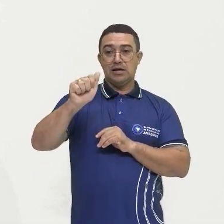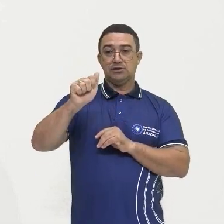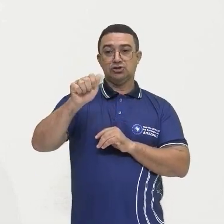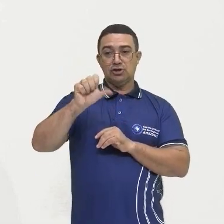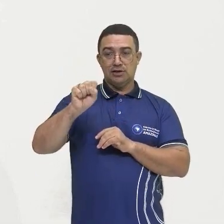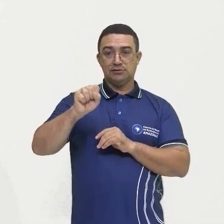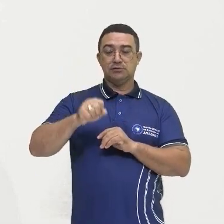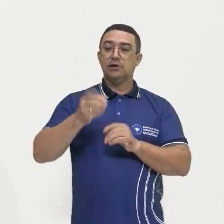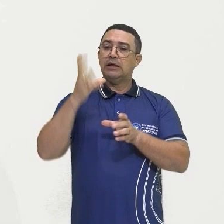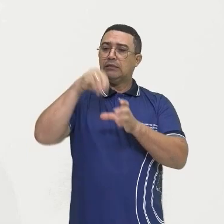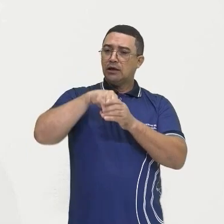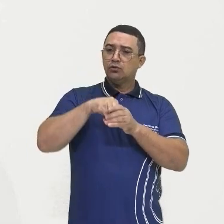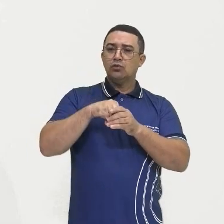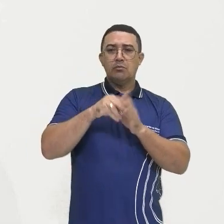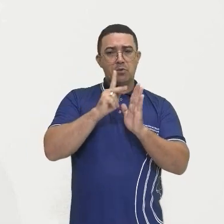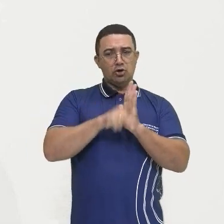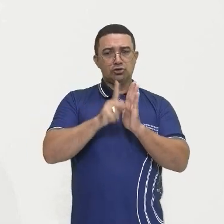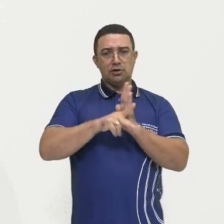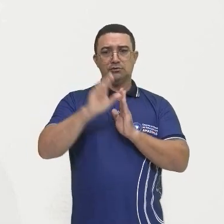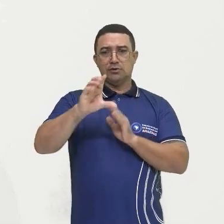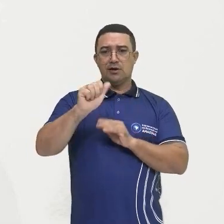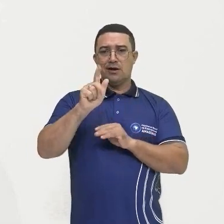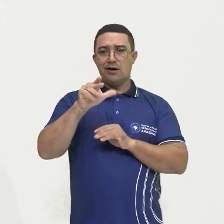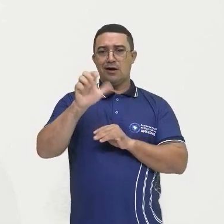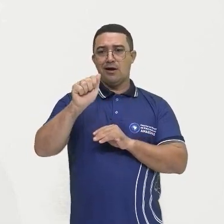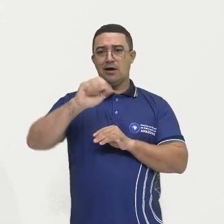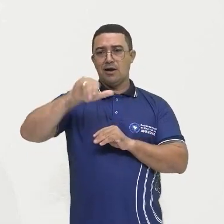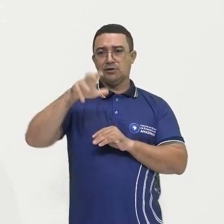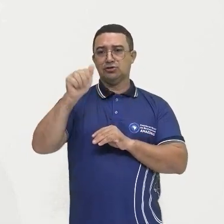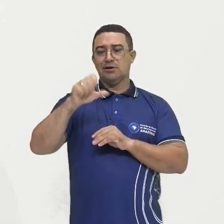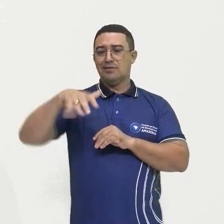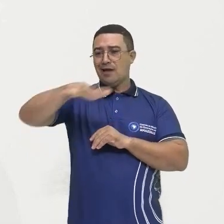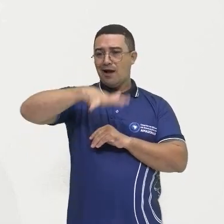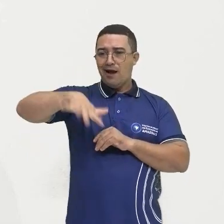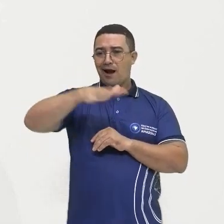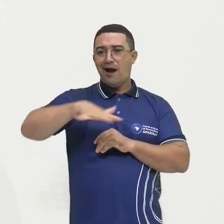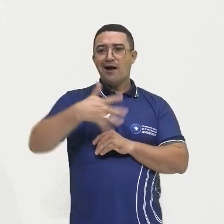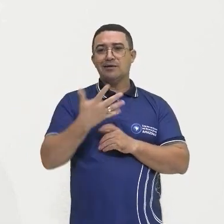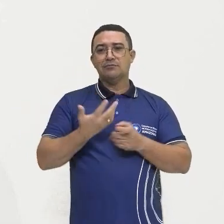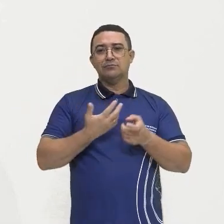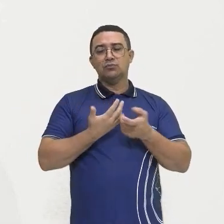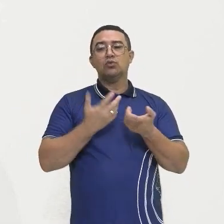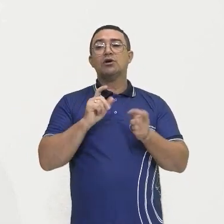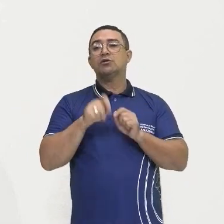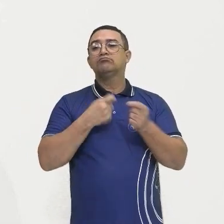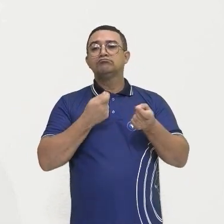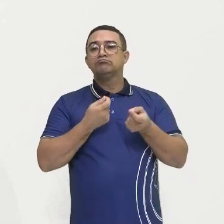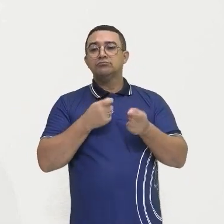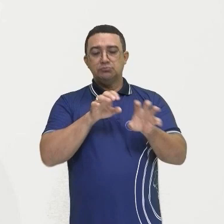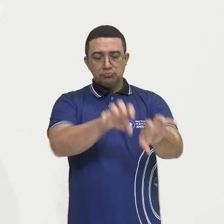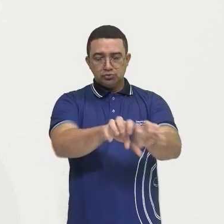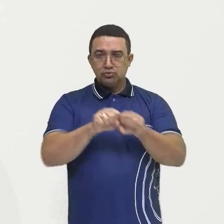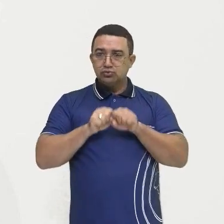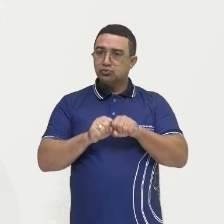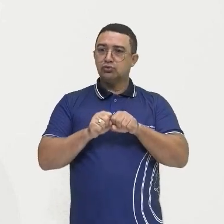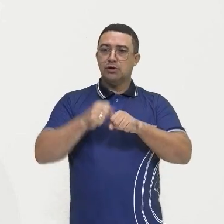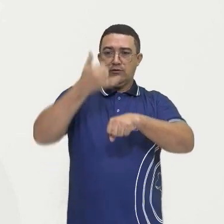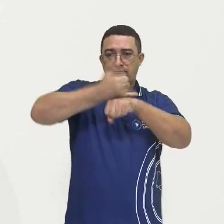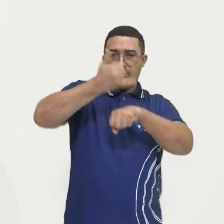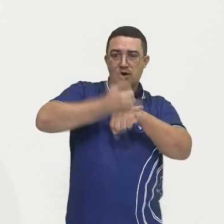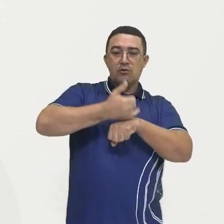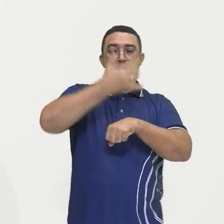Então, dentro desse projeto Carajás, também com atividades da mineração, a gente vai ter aí a população se